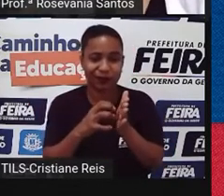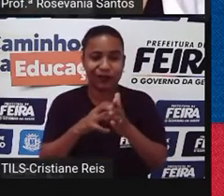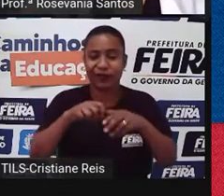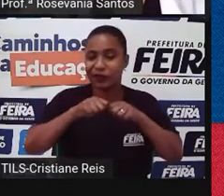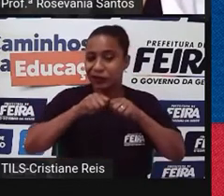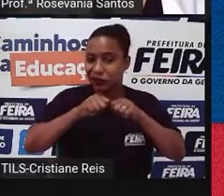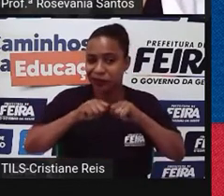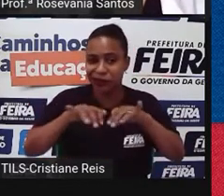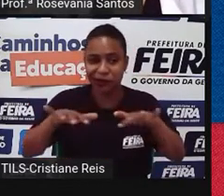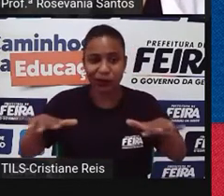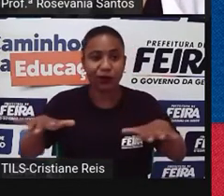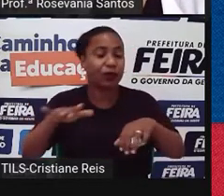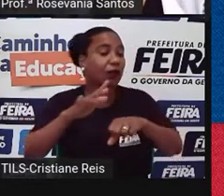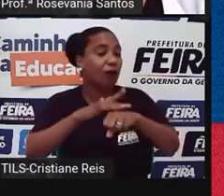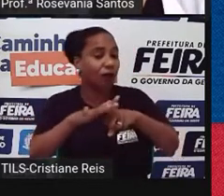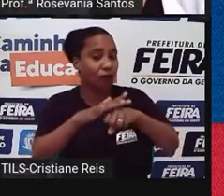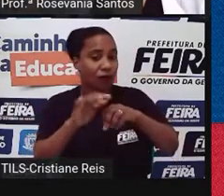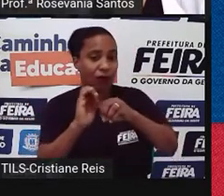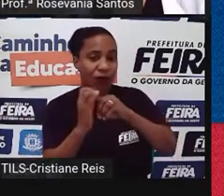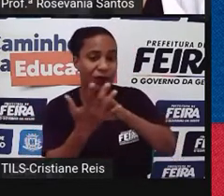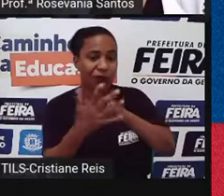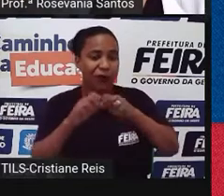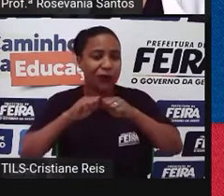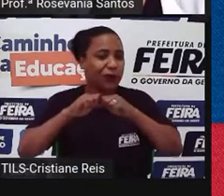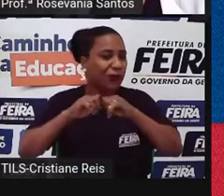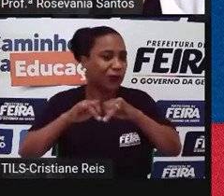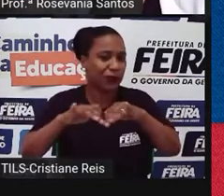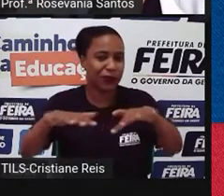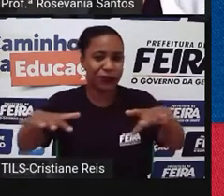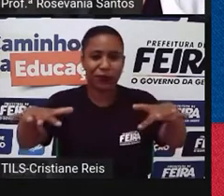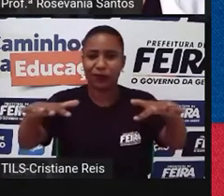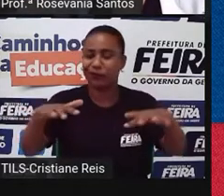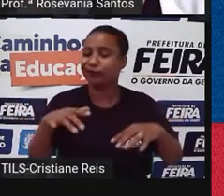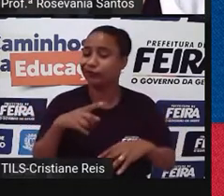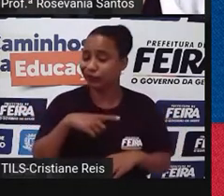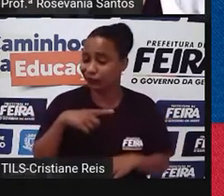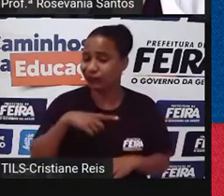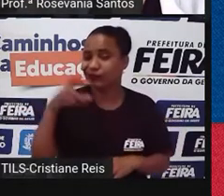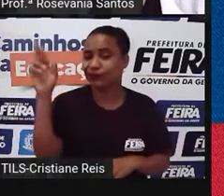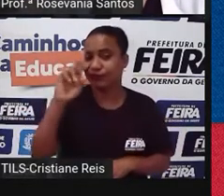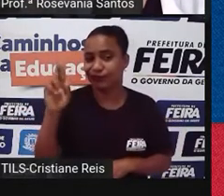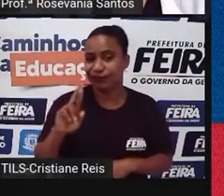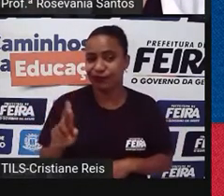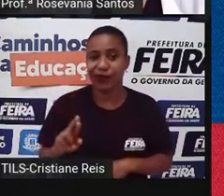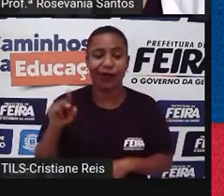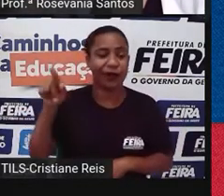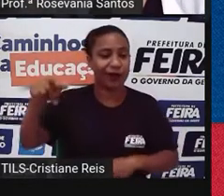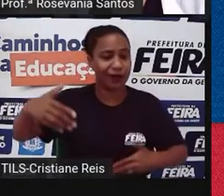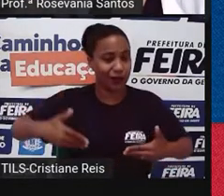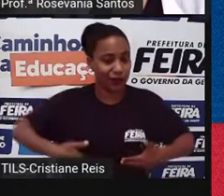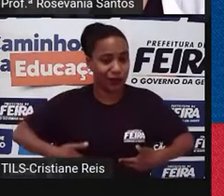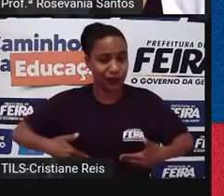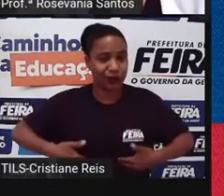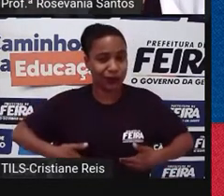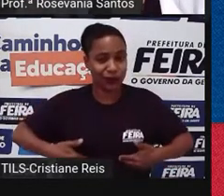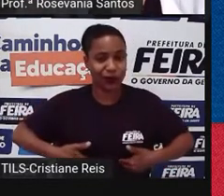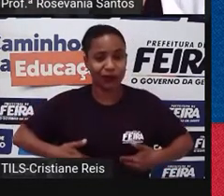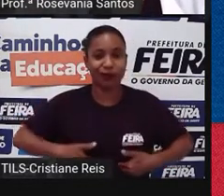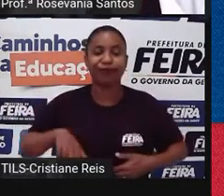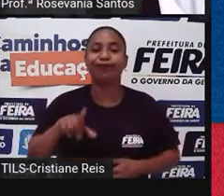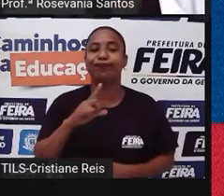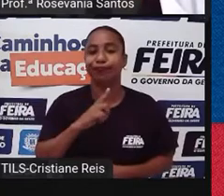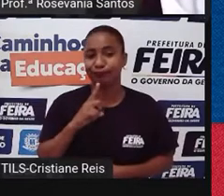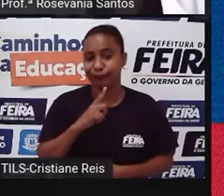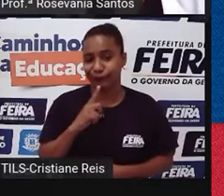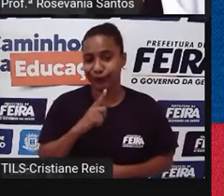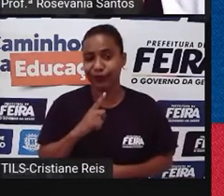própria Covid, a gente tem problemas sérios com relação, né, à fome também. Então, são coisas